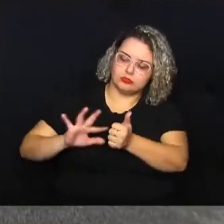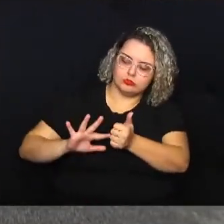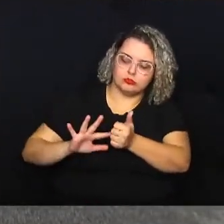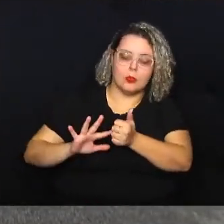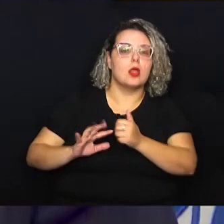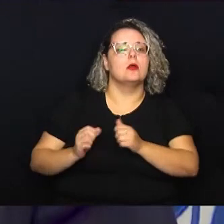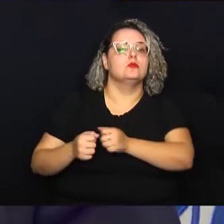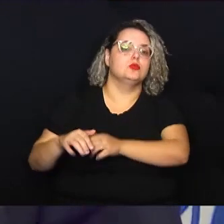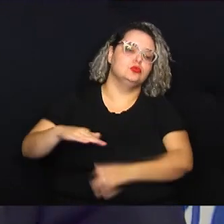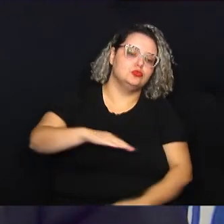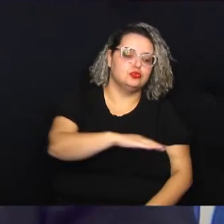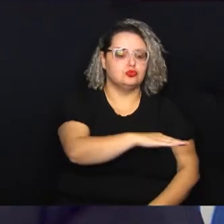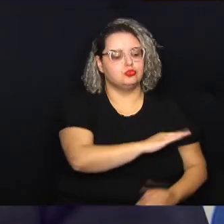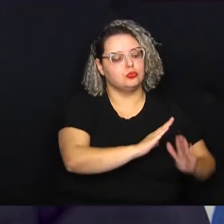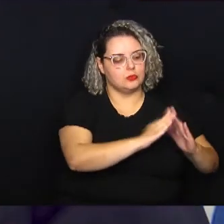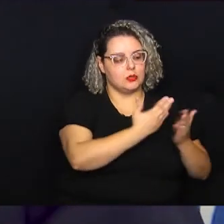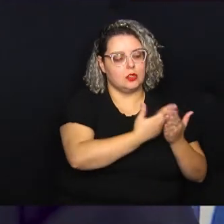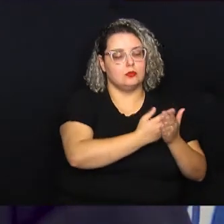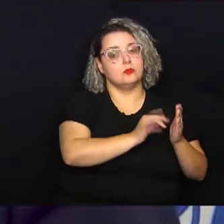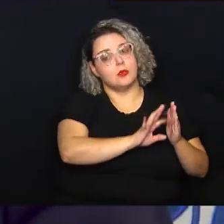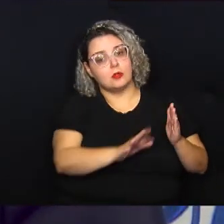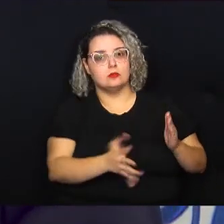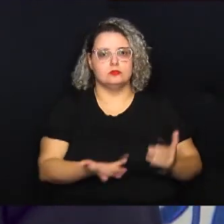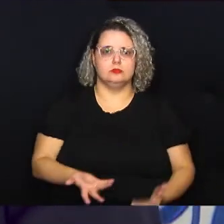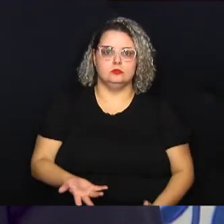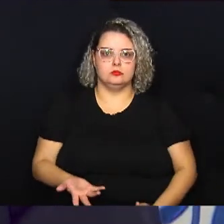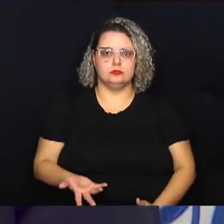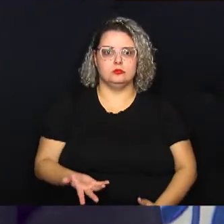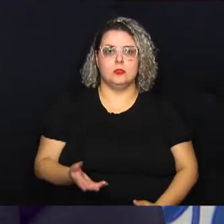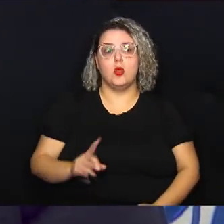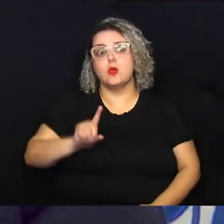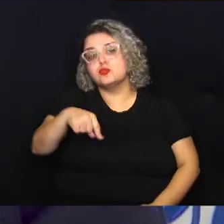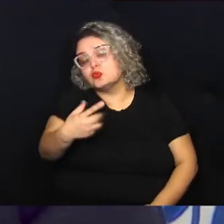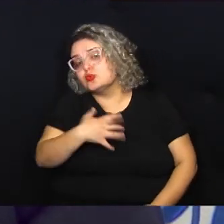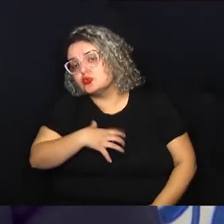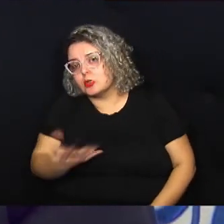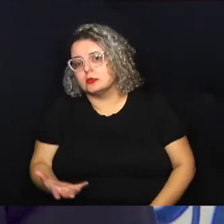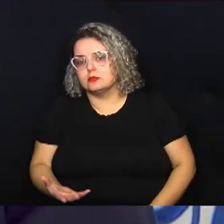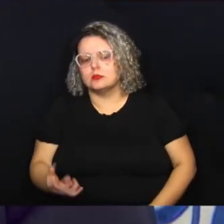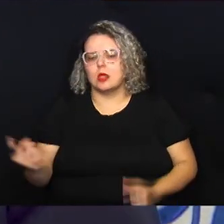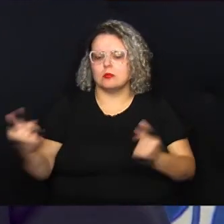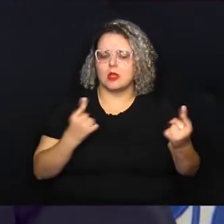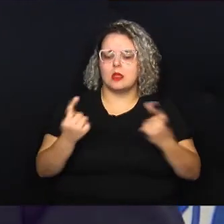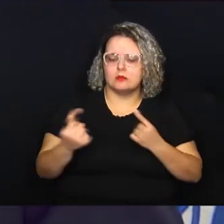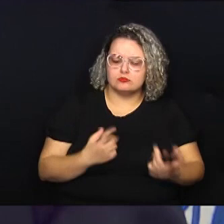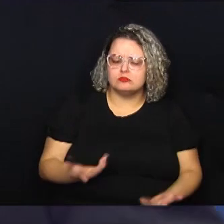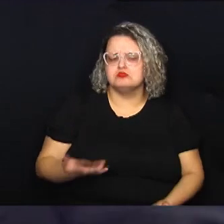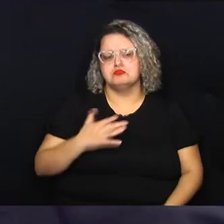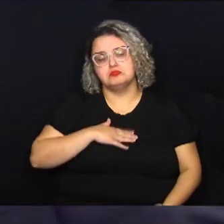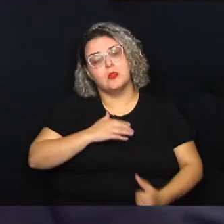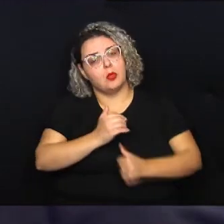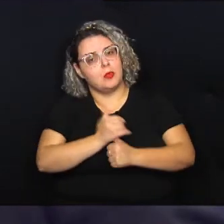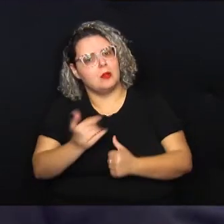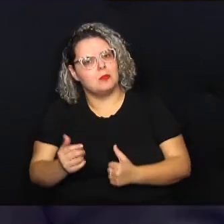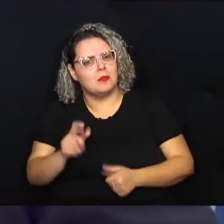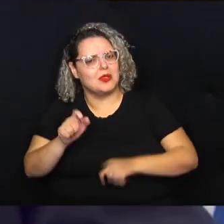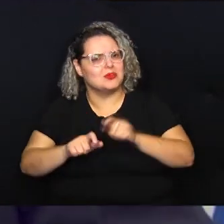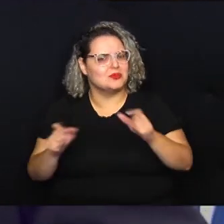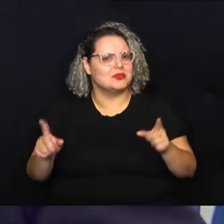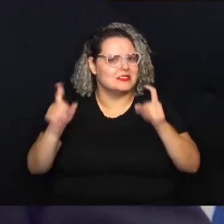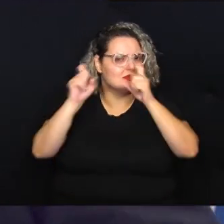alguma outra forma. Há alguns questionamentos que eu recebi no meu mandato de algumas dificuldades, pessoas que estão sendo